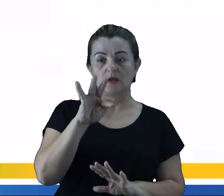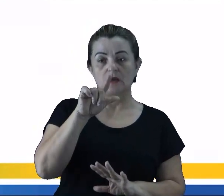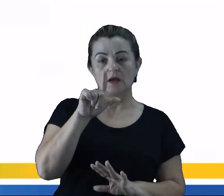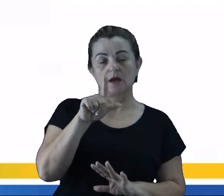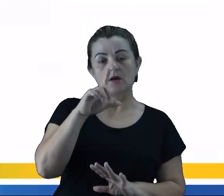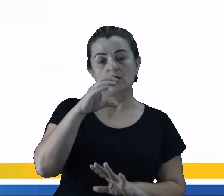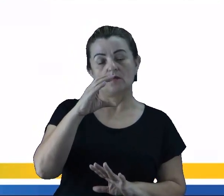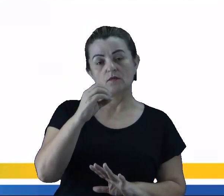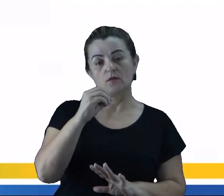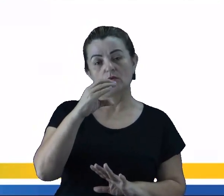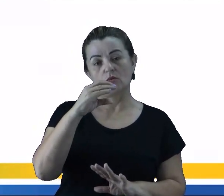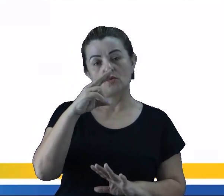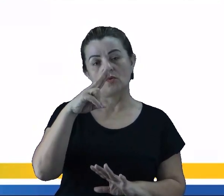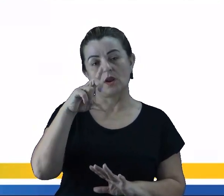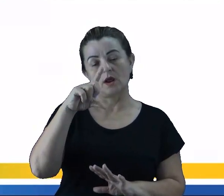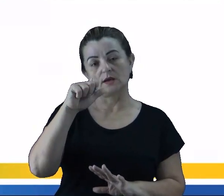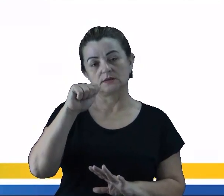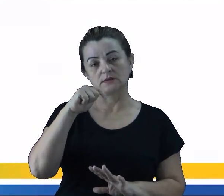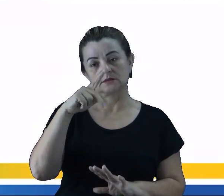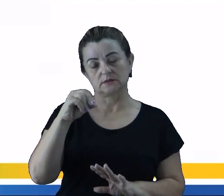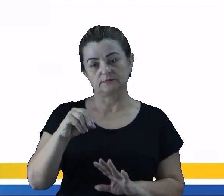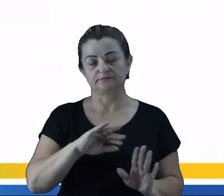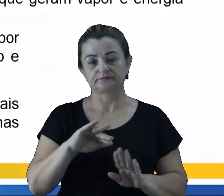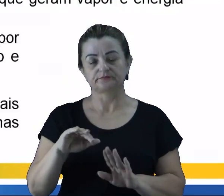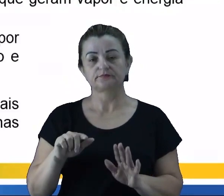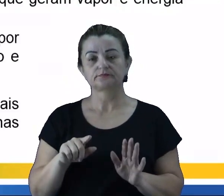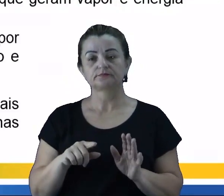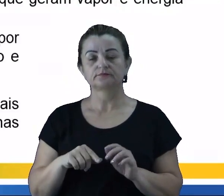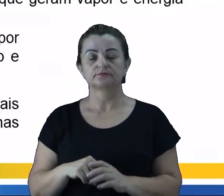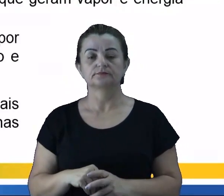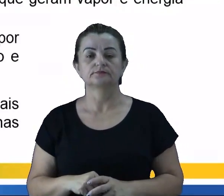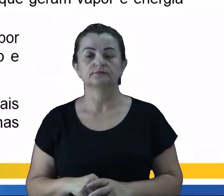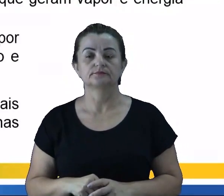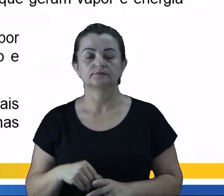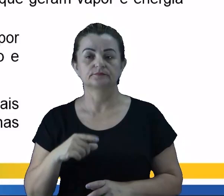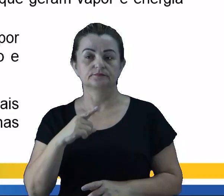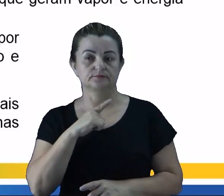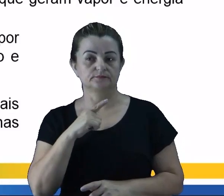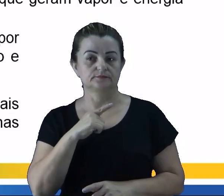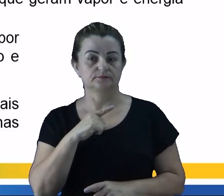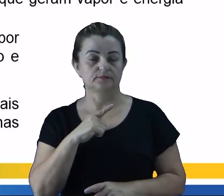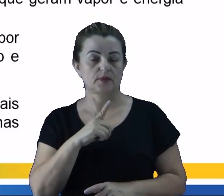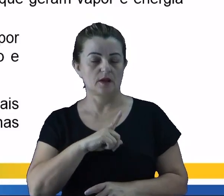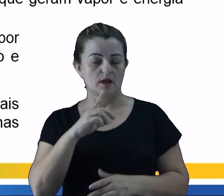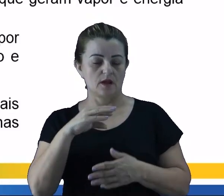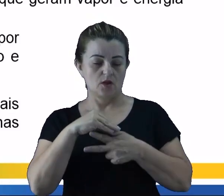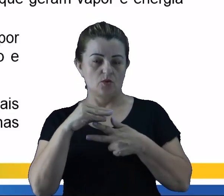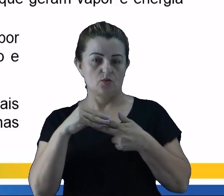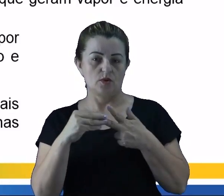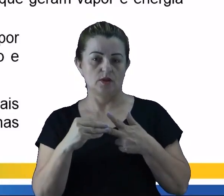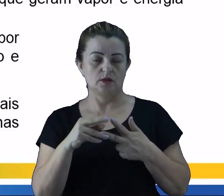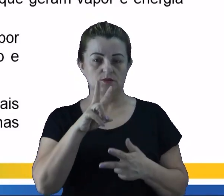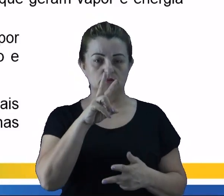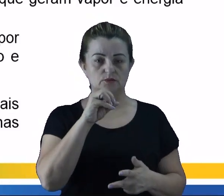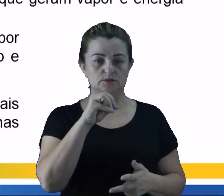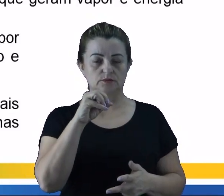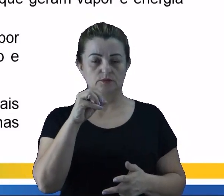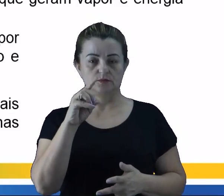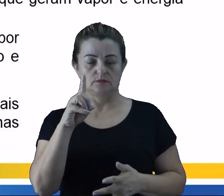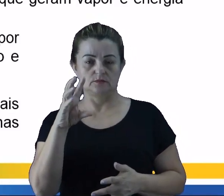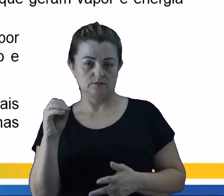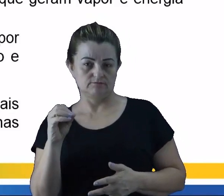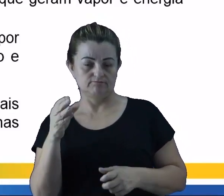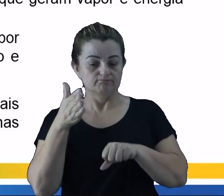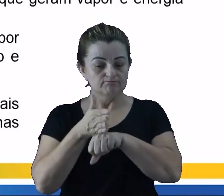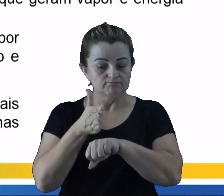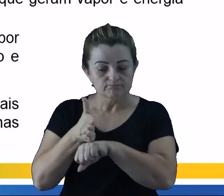separação magnética. Bora para a última questão, gente. Então, ela caiu lá no Enem de 2010. Em